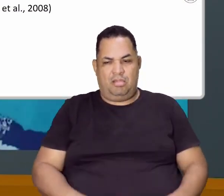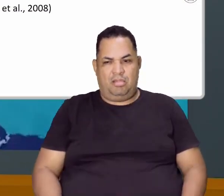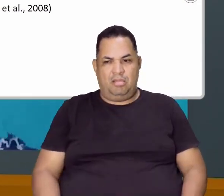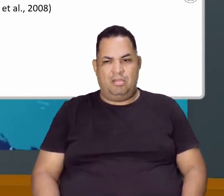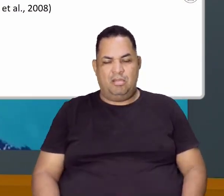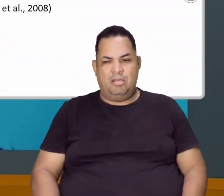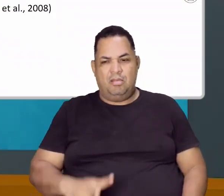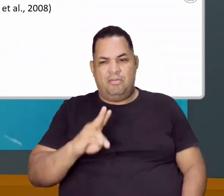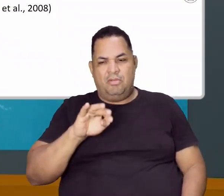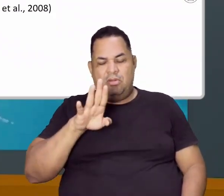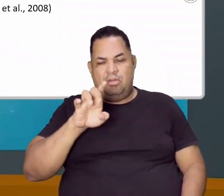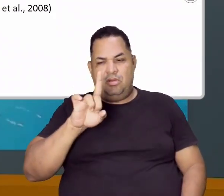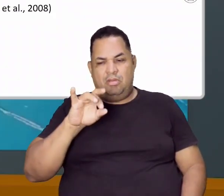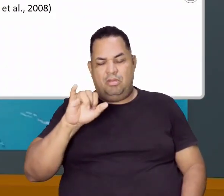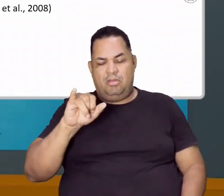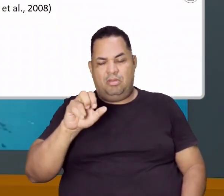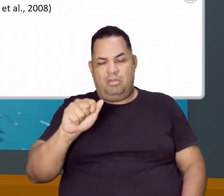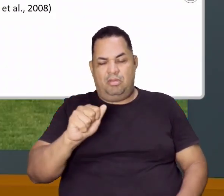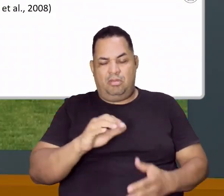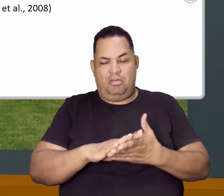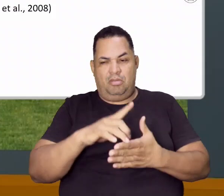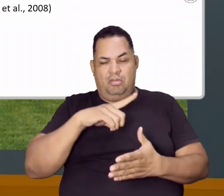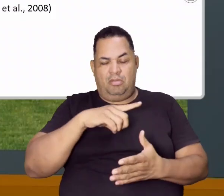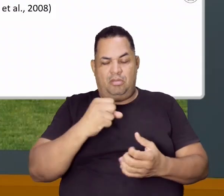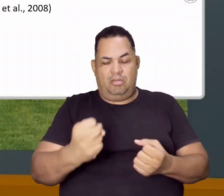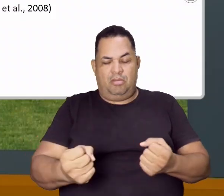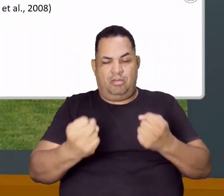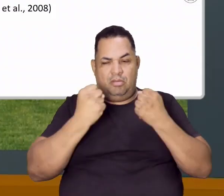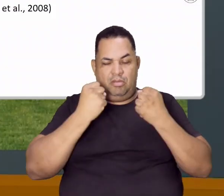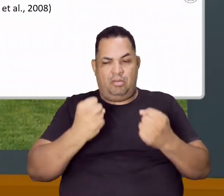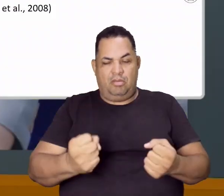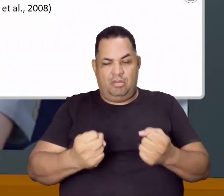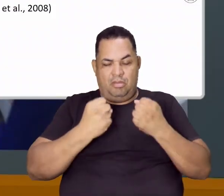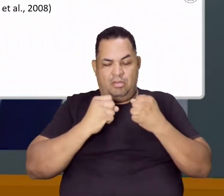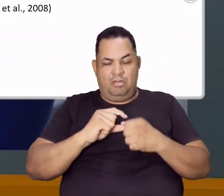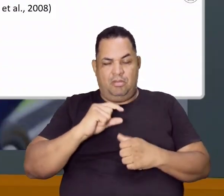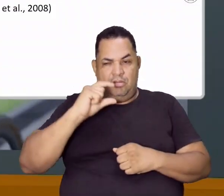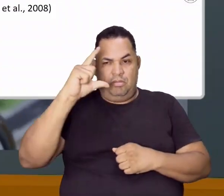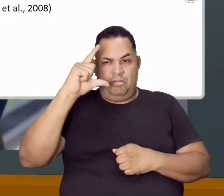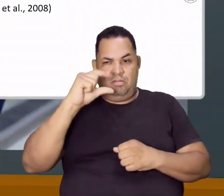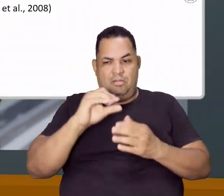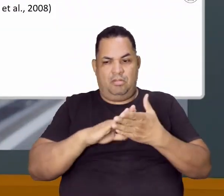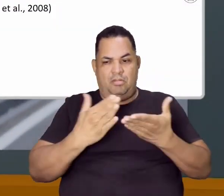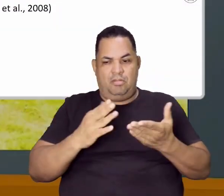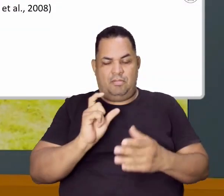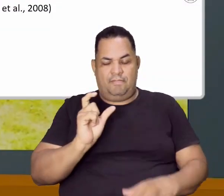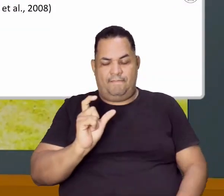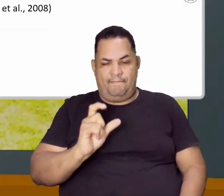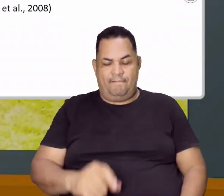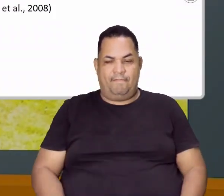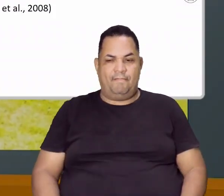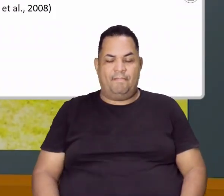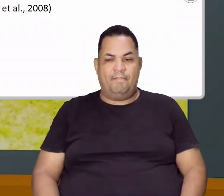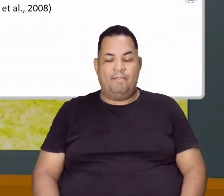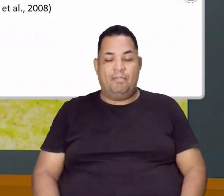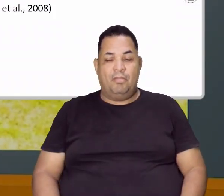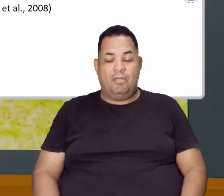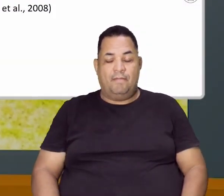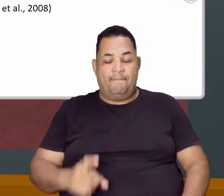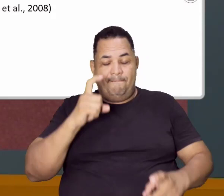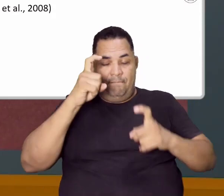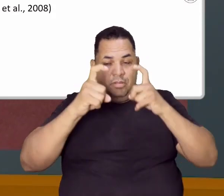indivíduo com vigorexia. Ele vai ter levantamento de peso em excesso. A palavra que fica é excesso, tá, gente? Uma